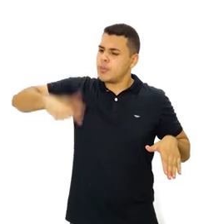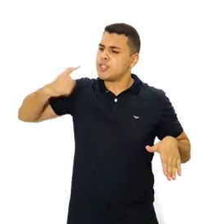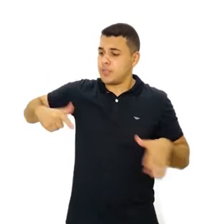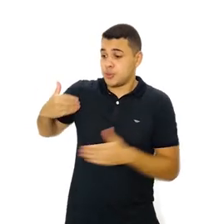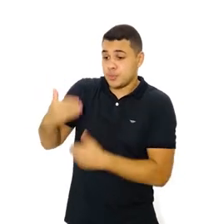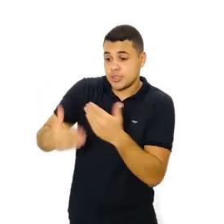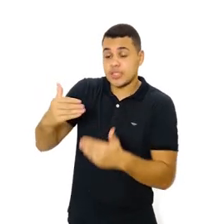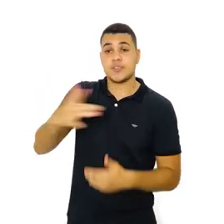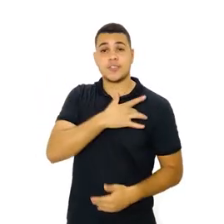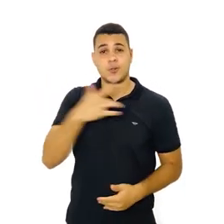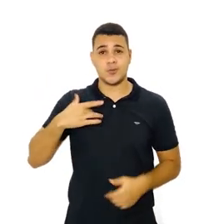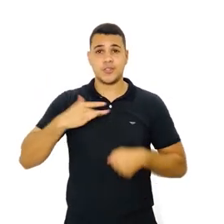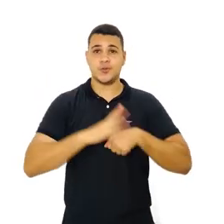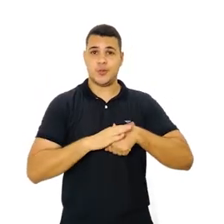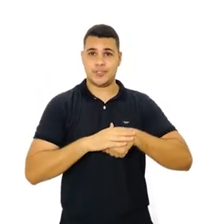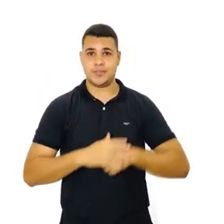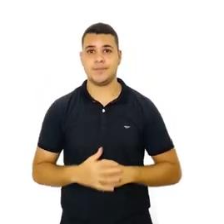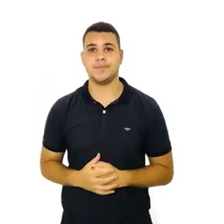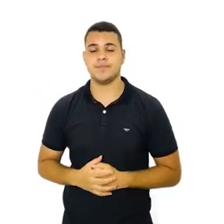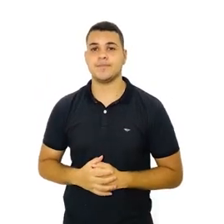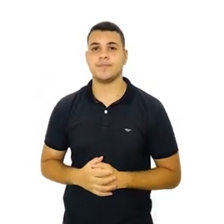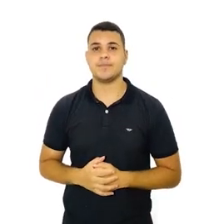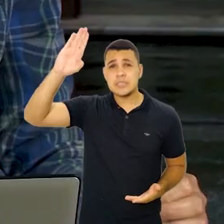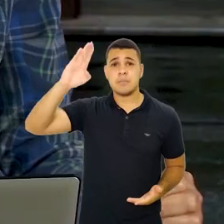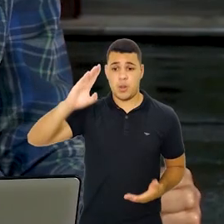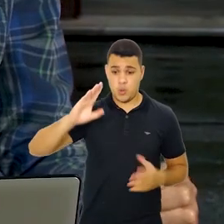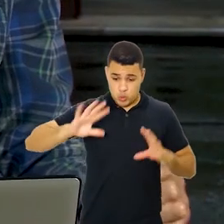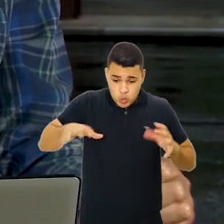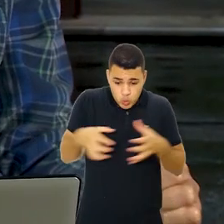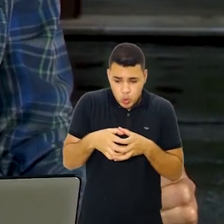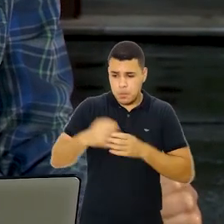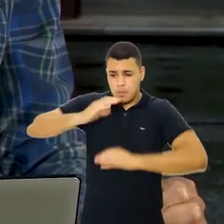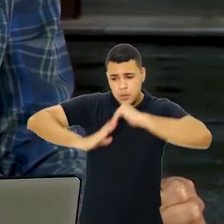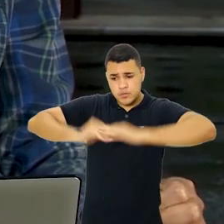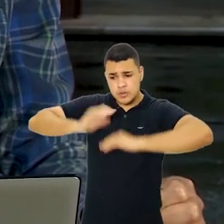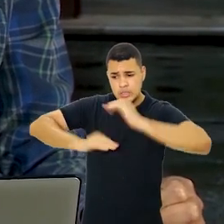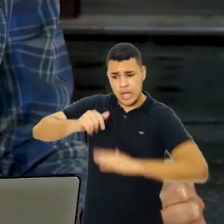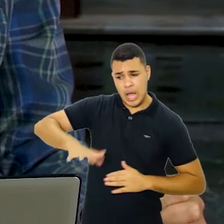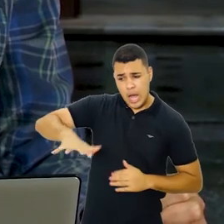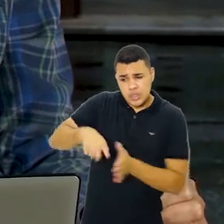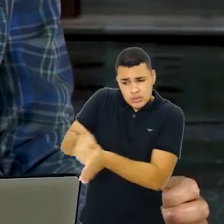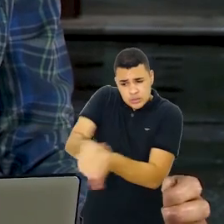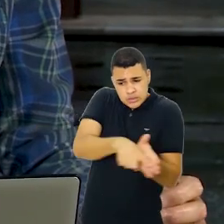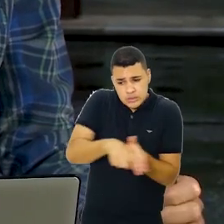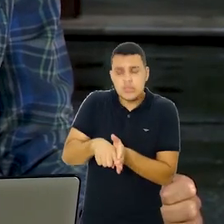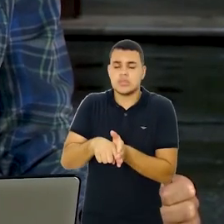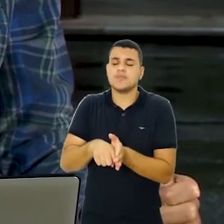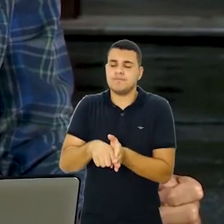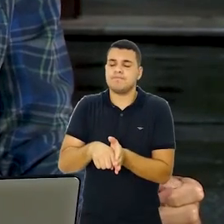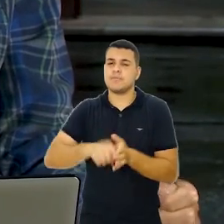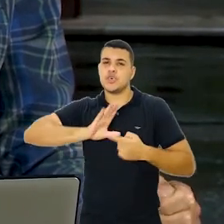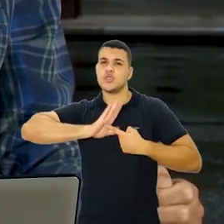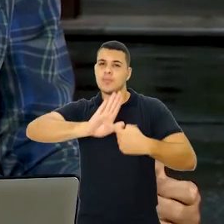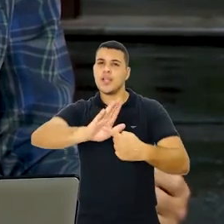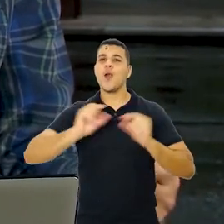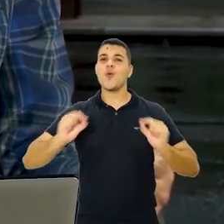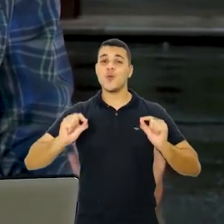preponderantes para o processo de de doença. E sempre é fundamental nós